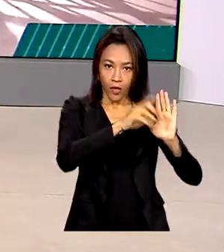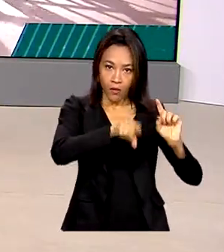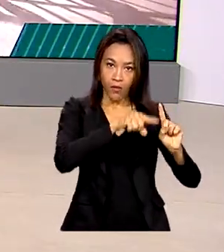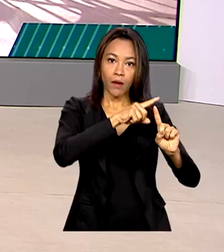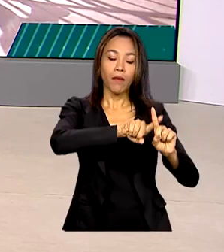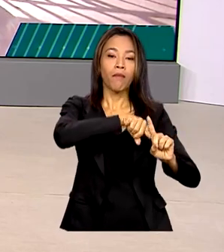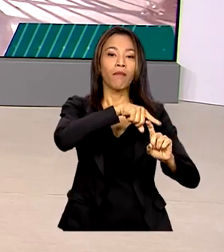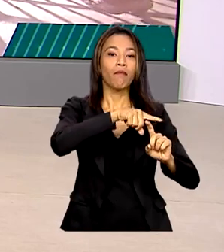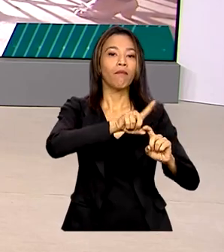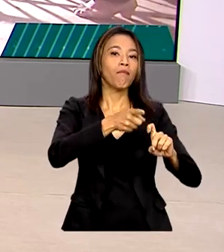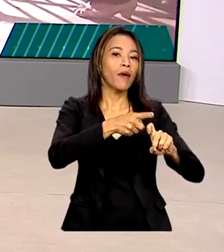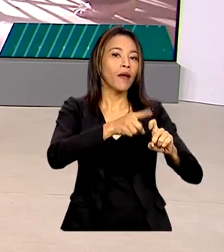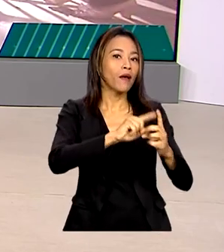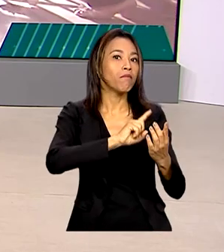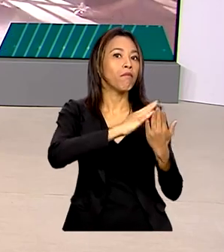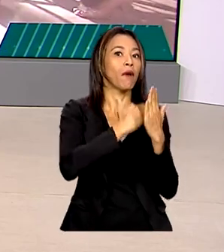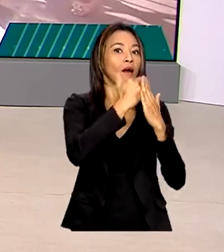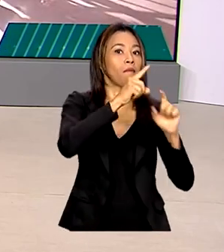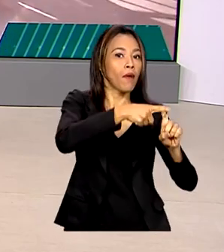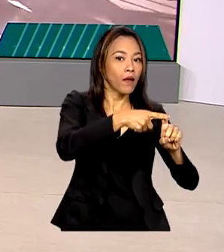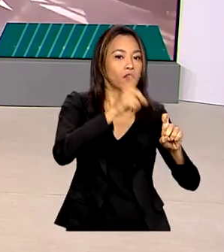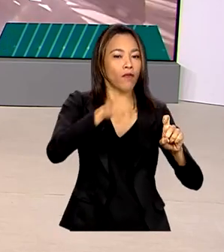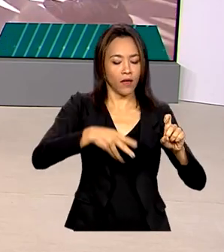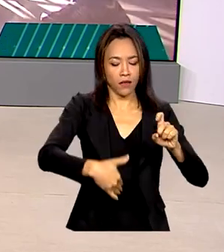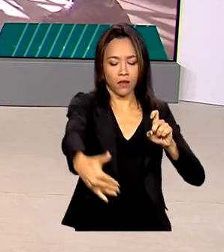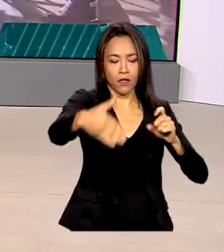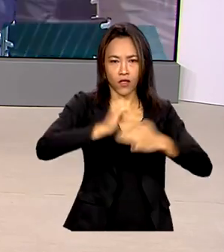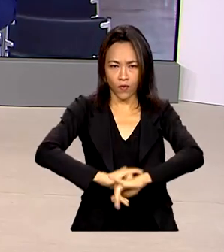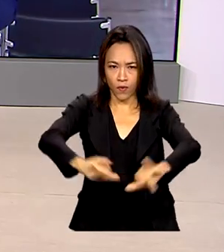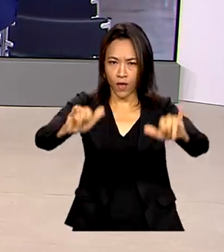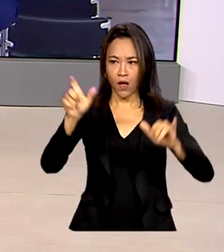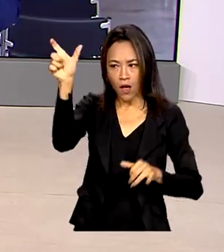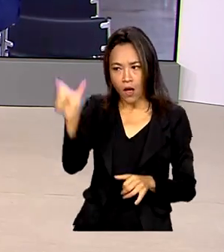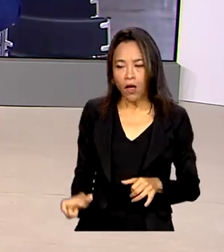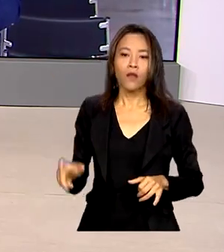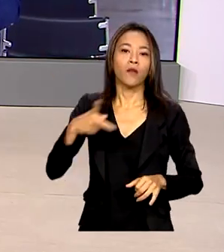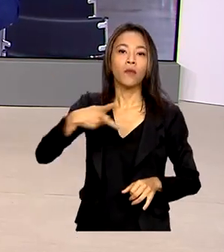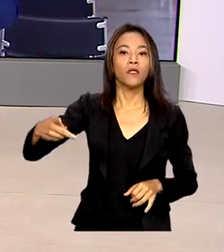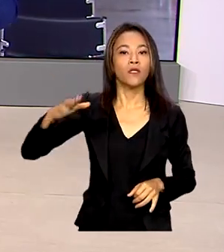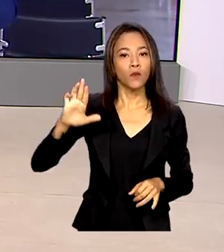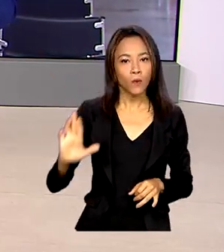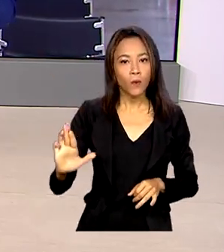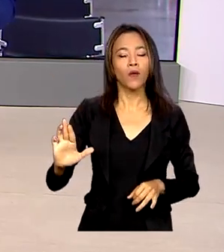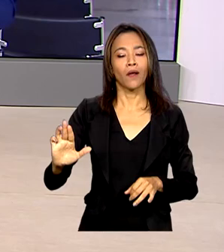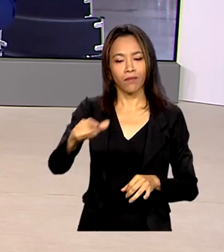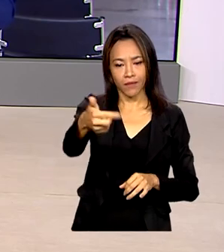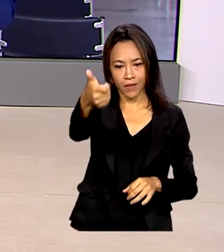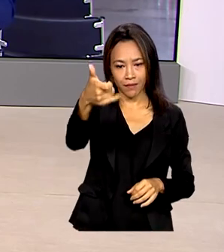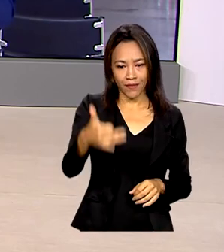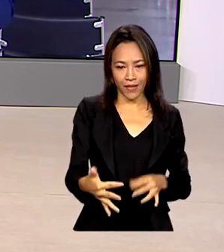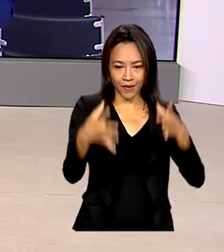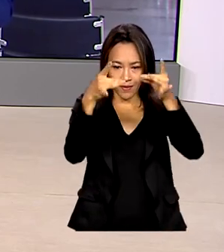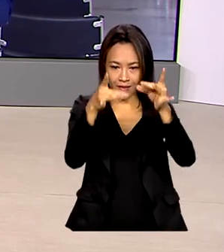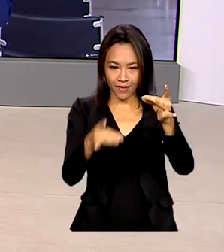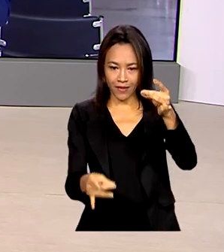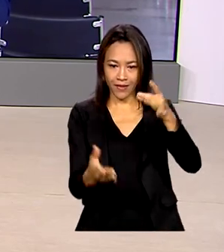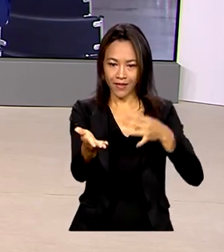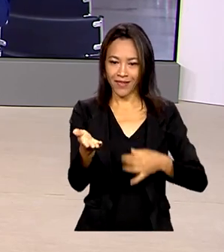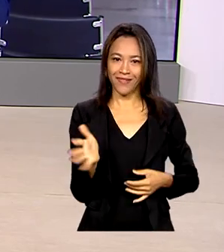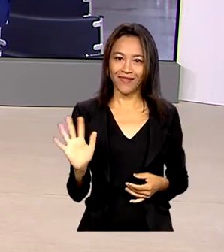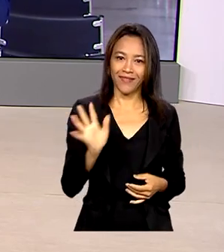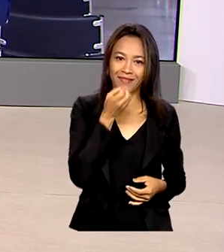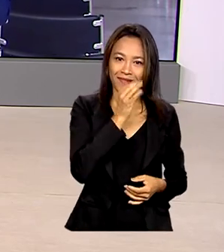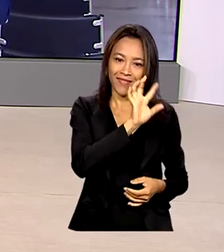relançado hoje pelo presidente Lula. O repórter Glauco de Queiroz traz ao vivo os detalhes para a gente. Bom dia,